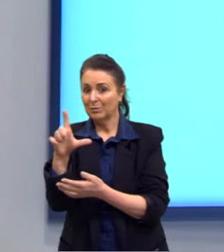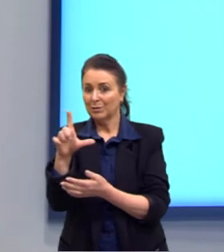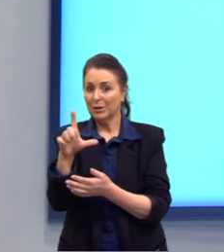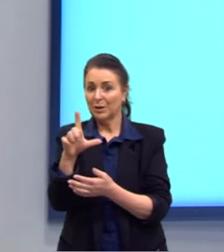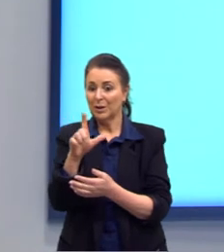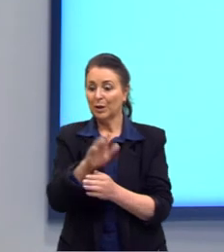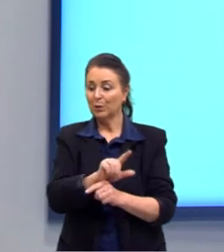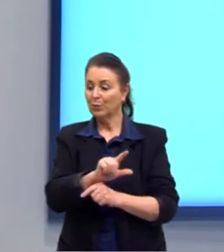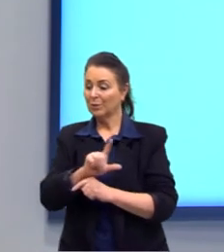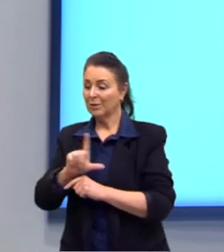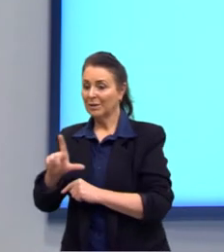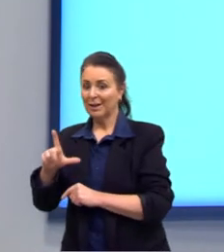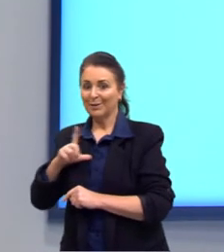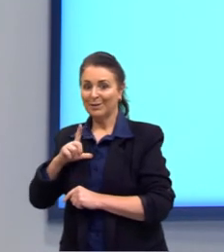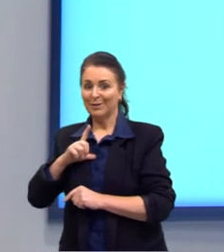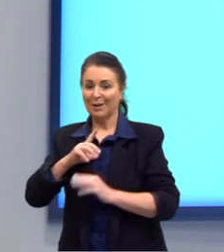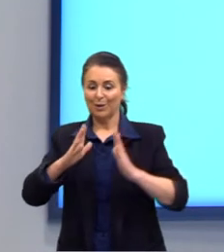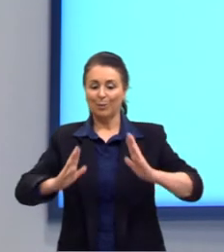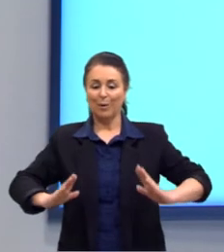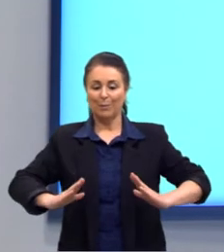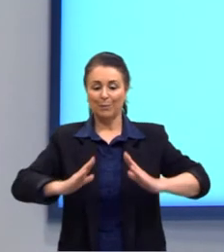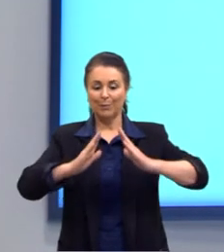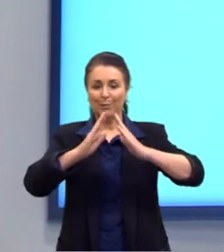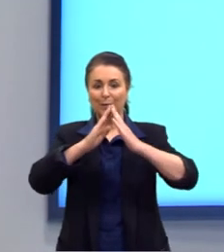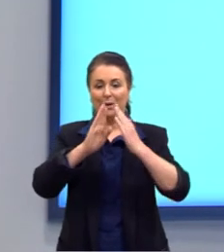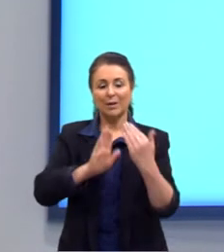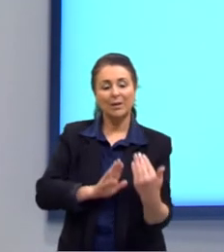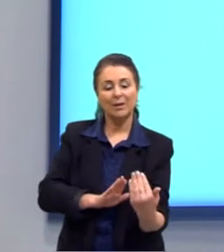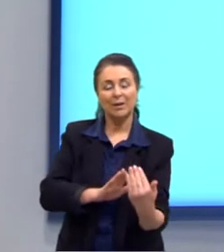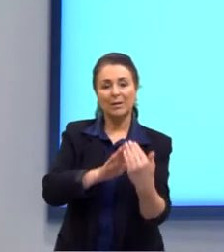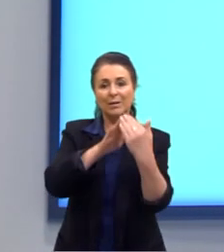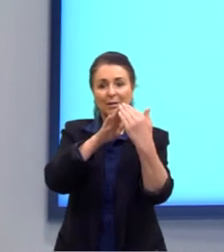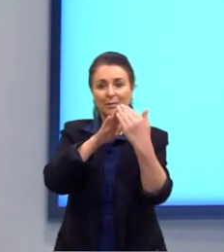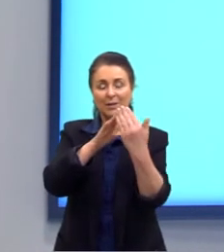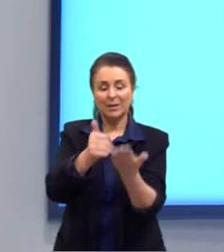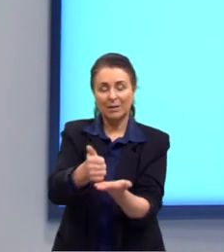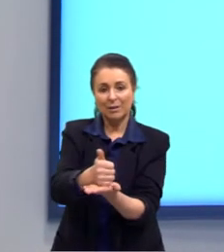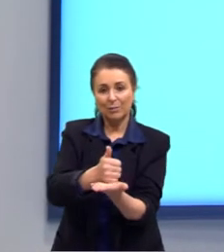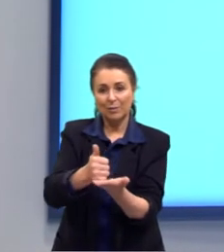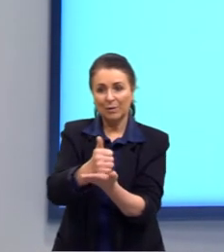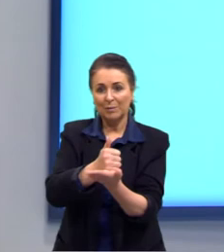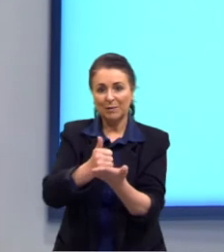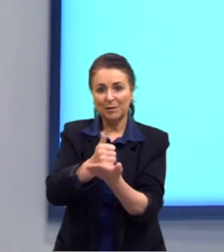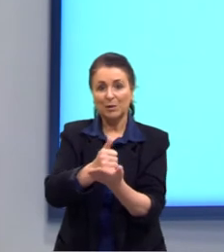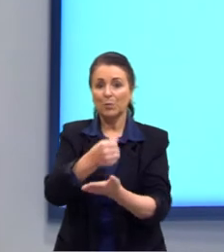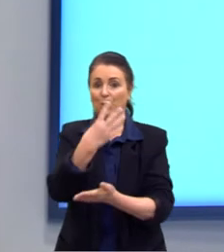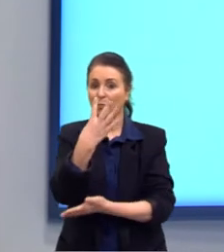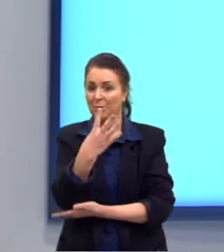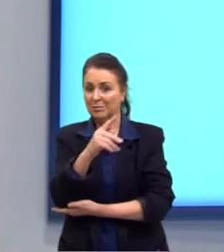uma pirâmide. Essa pirâmide também possui a base ali quadrangular.